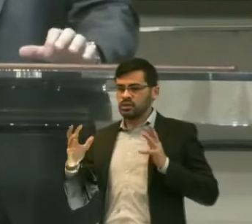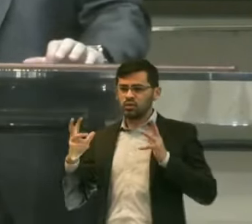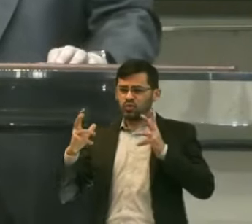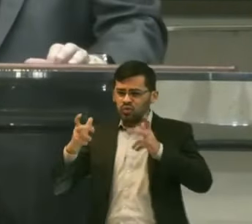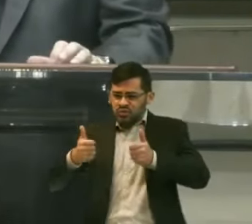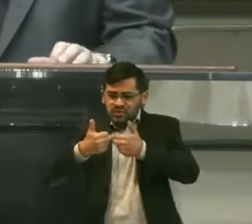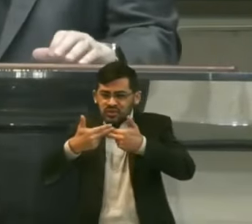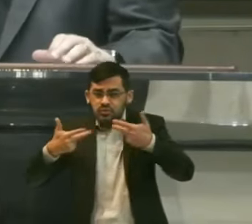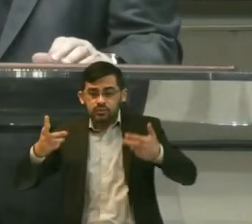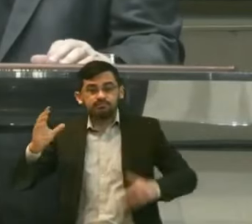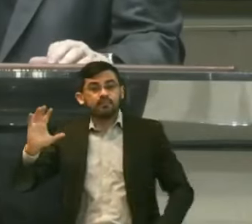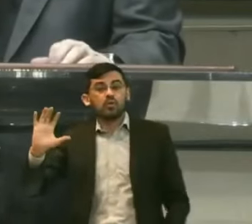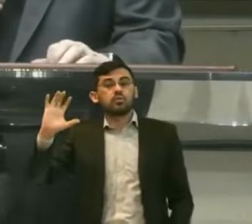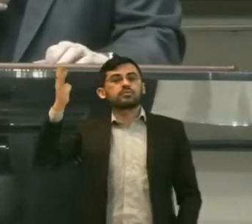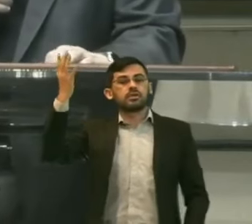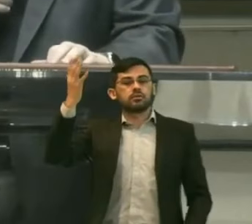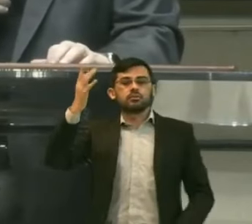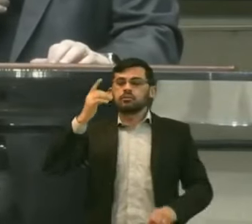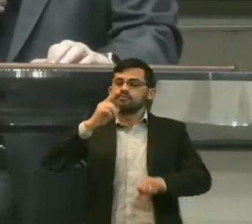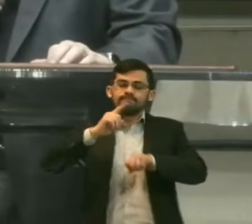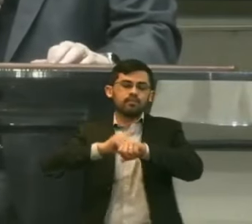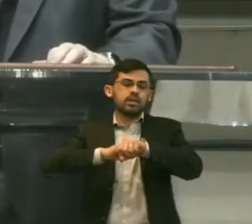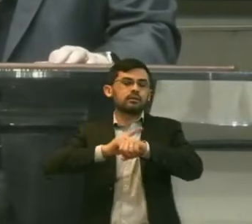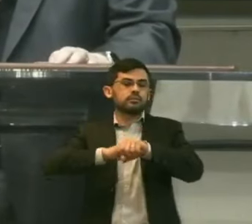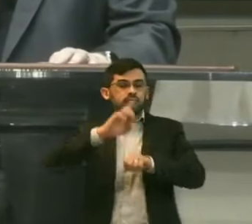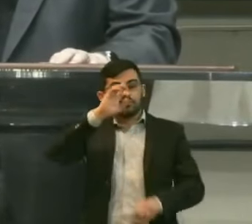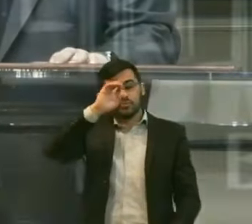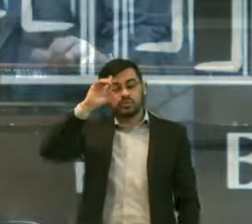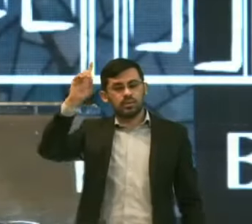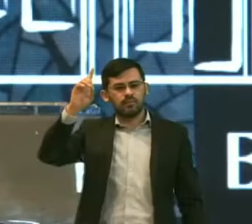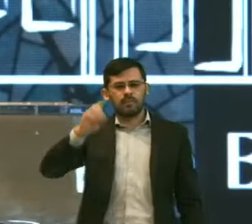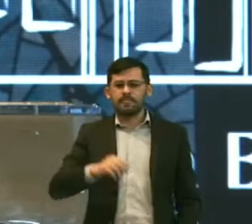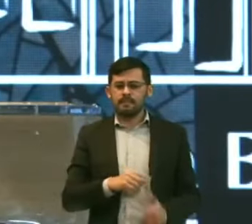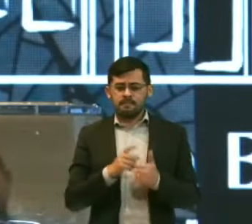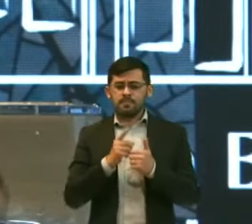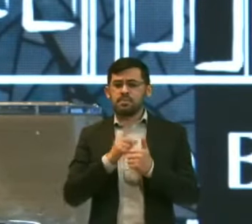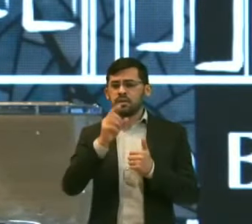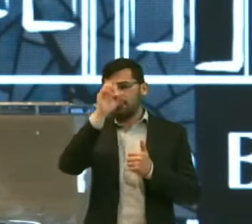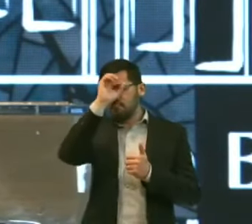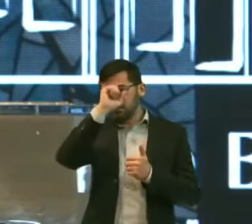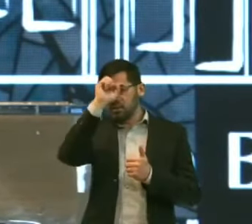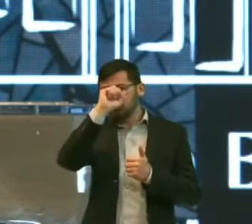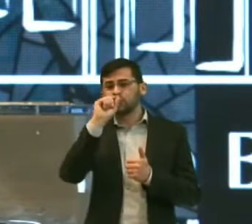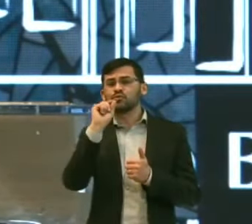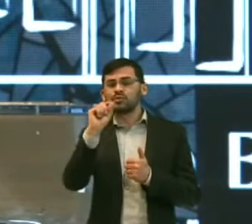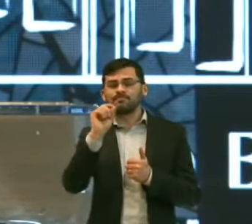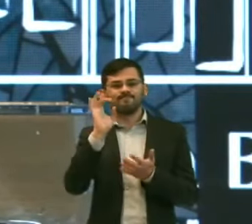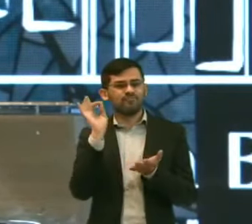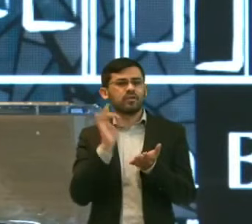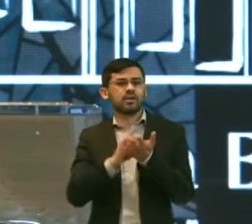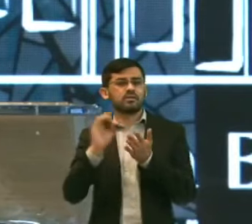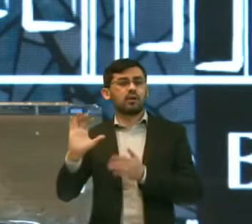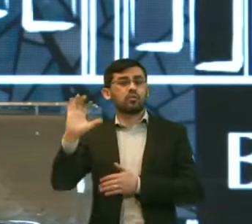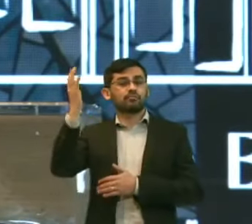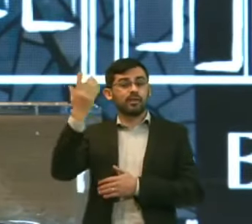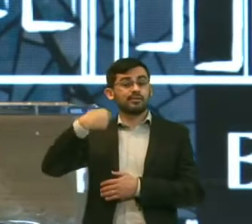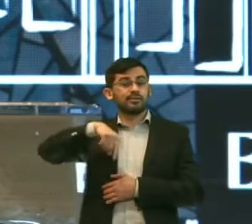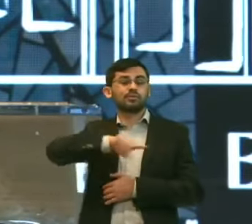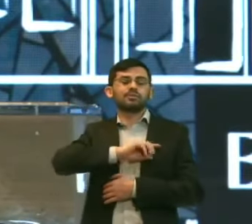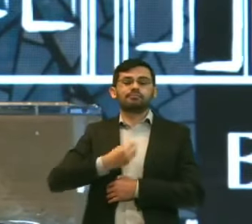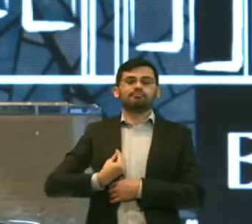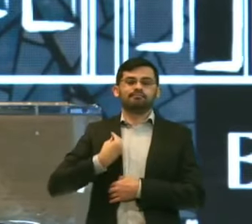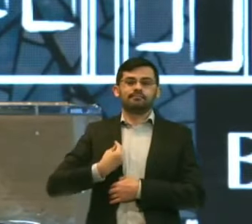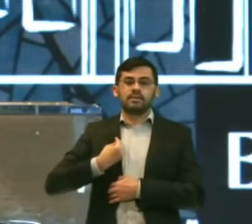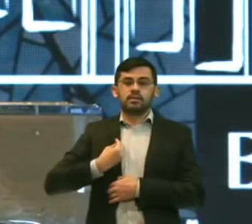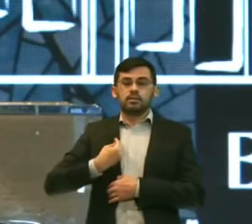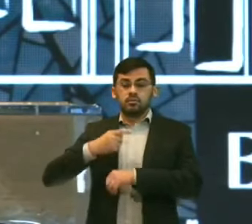sinais Aconteceram Naquele mesmo dia Primeira lição Então aqui Ou o primeiro sinal É Quando